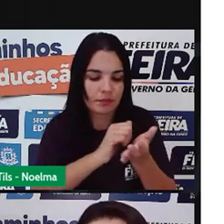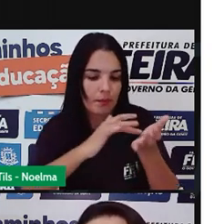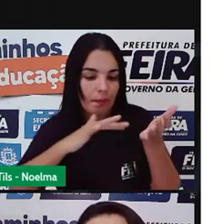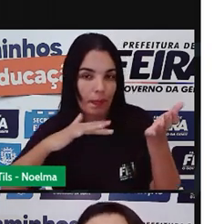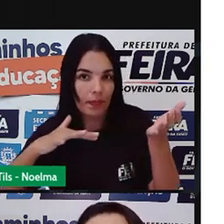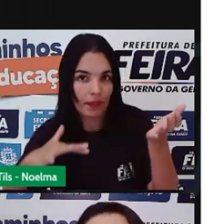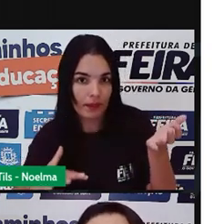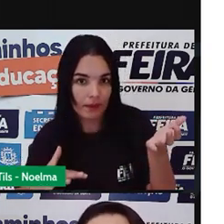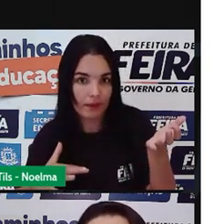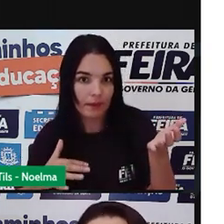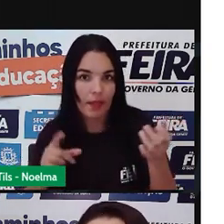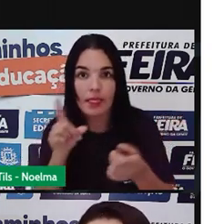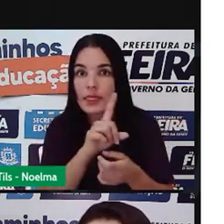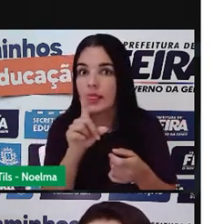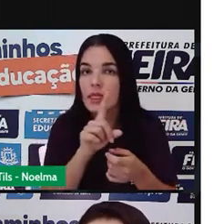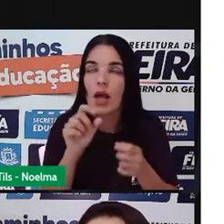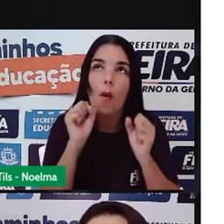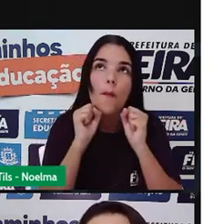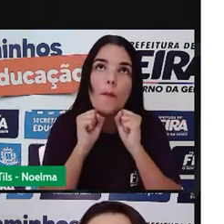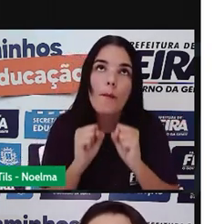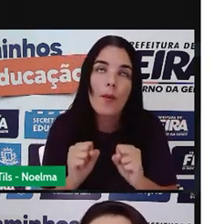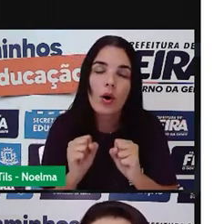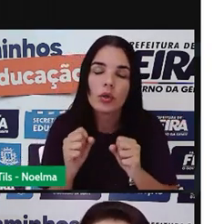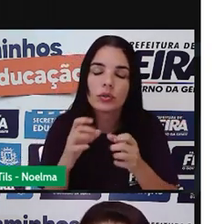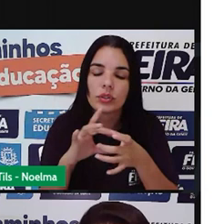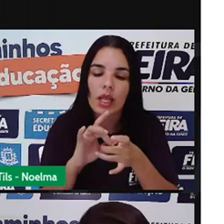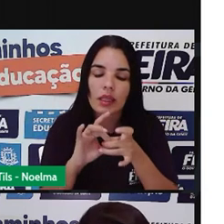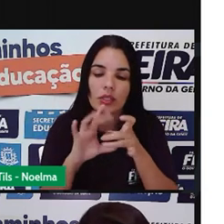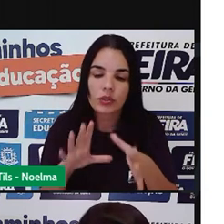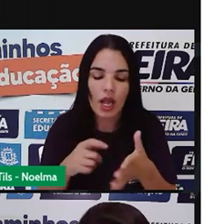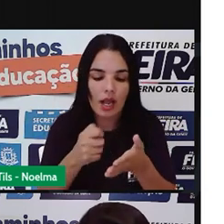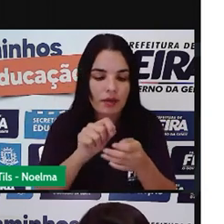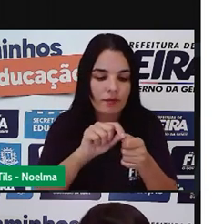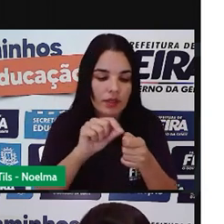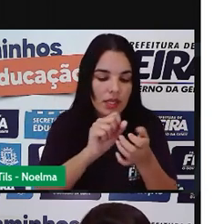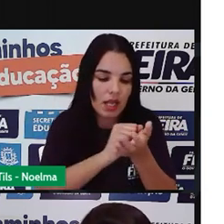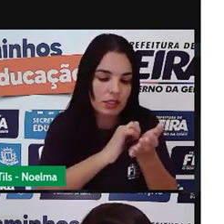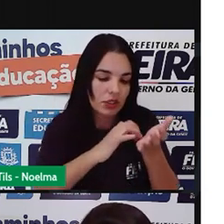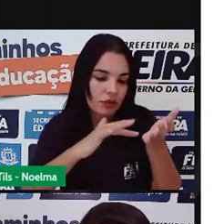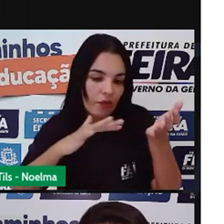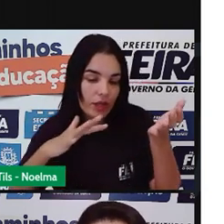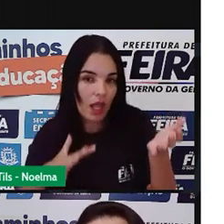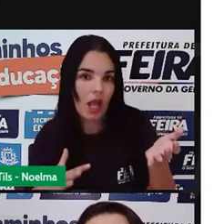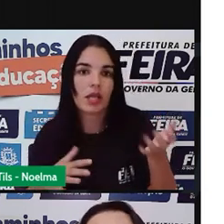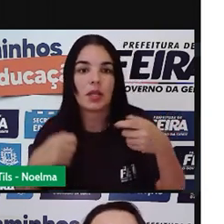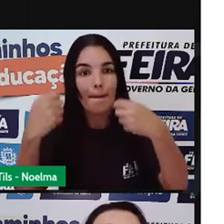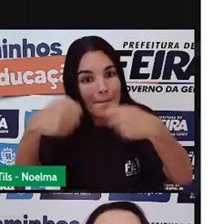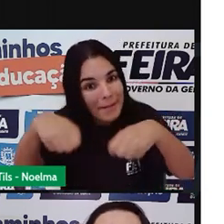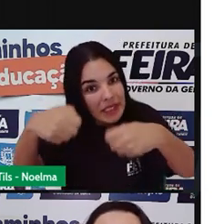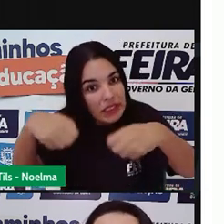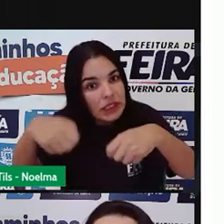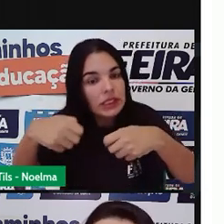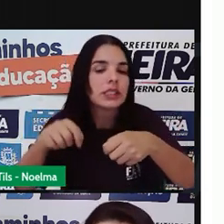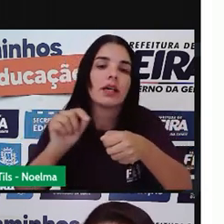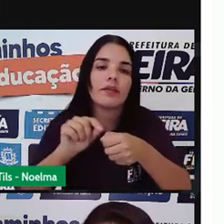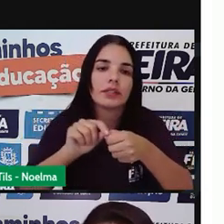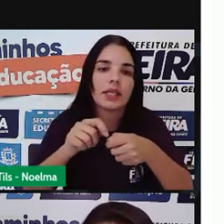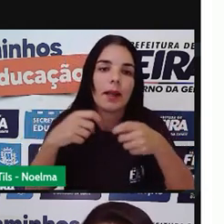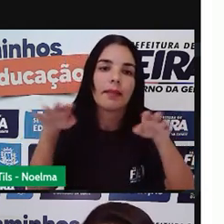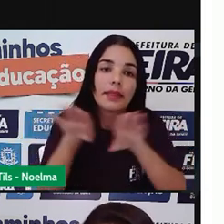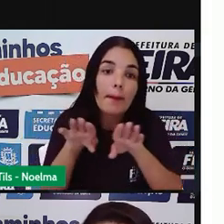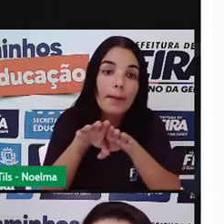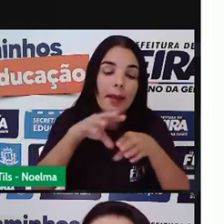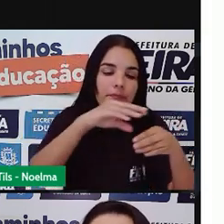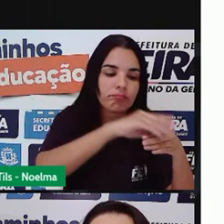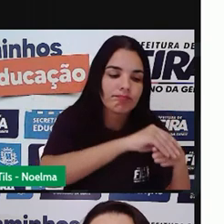gente não deixem de fazer essa atividade não deixem de fazer essa atividade e não deixem também de